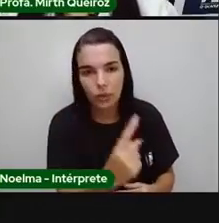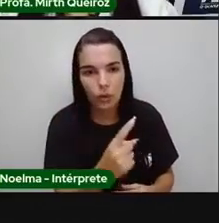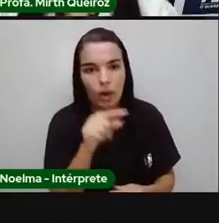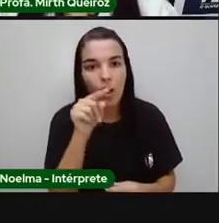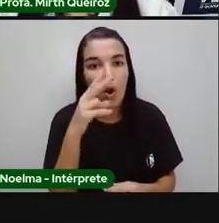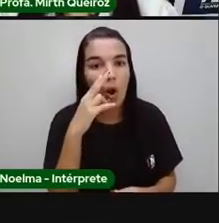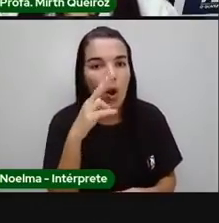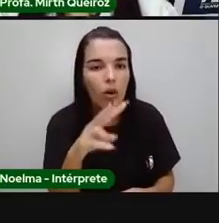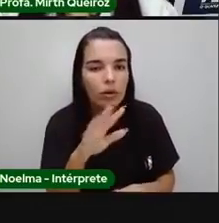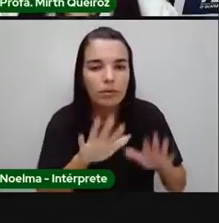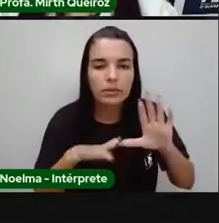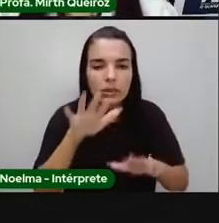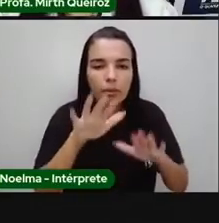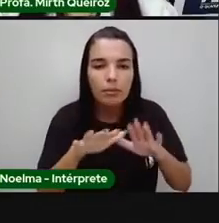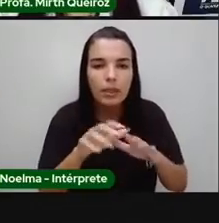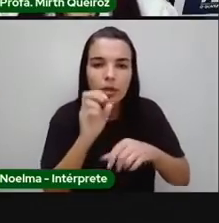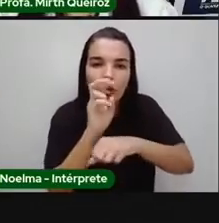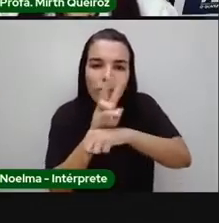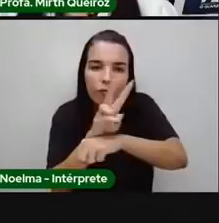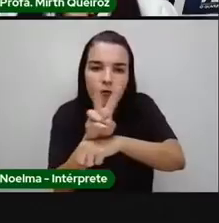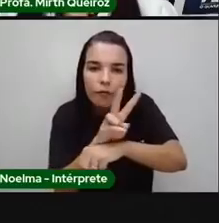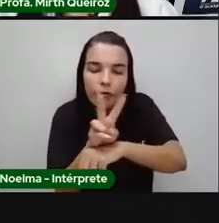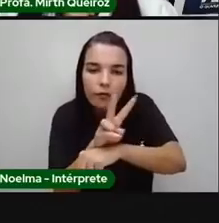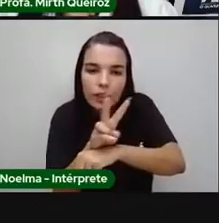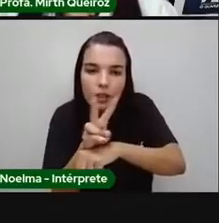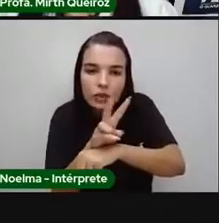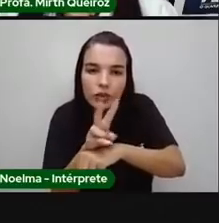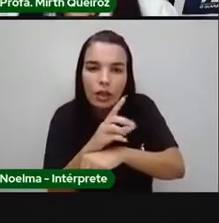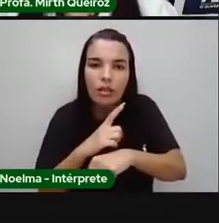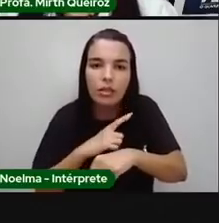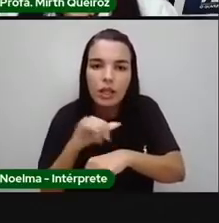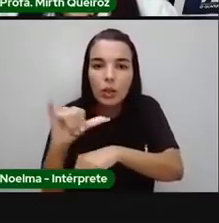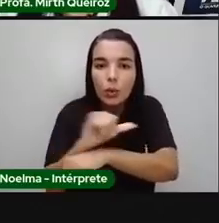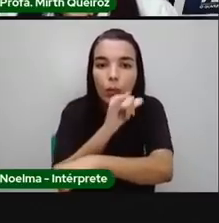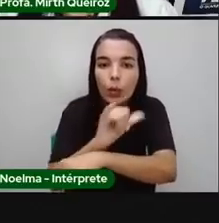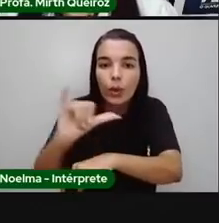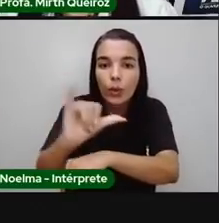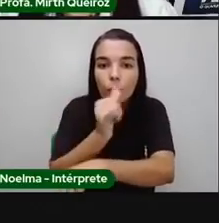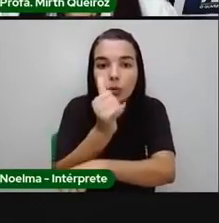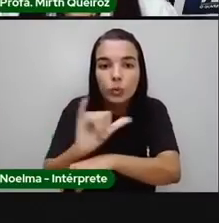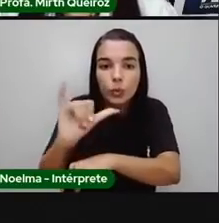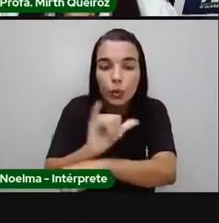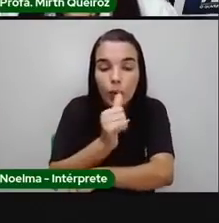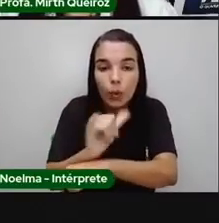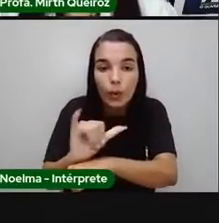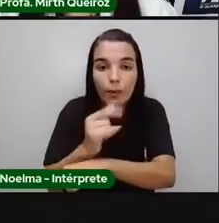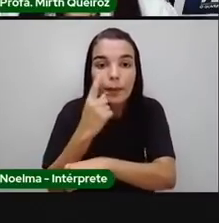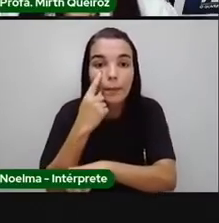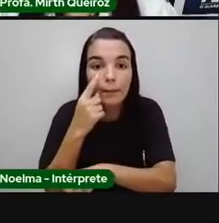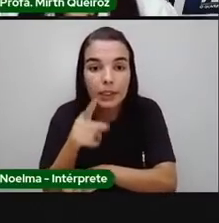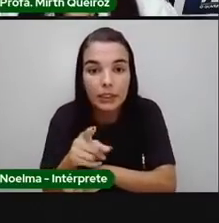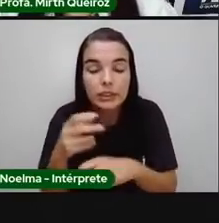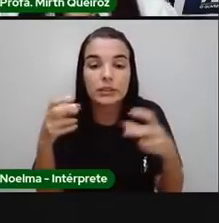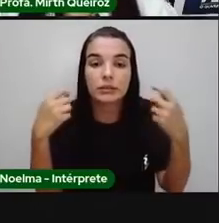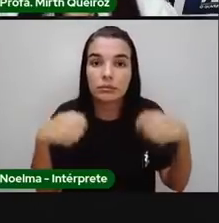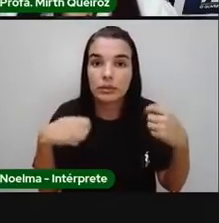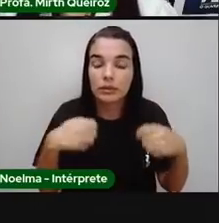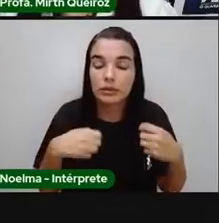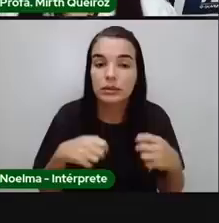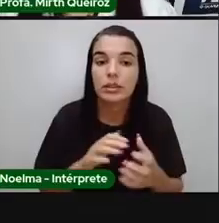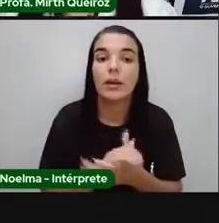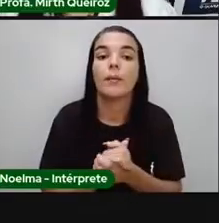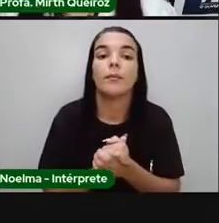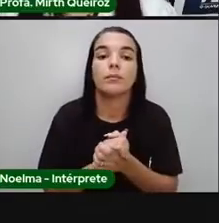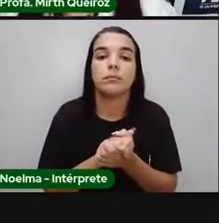aí de mais ou menos 21 minutos. Tem o link que vocês podem estar acessando para vocês entenderem melhor, né?